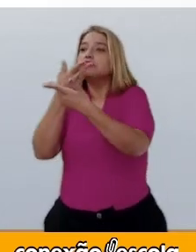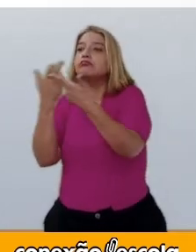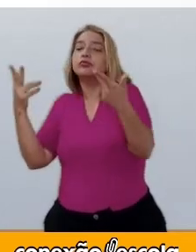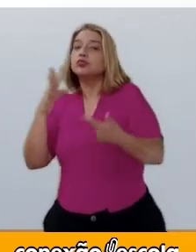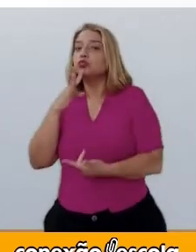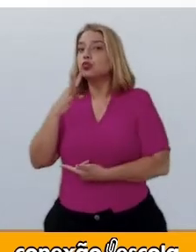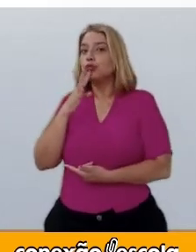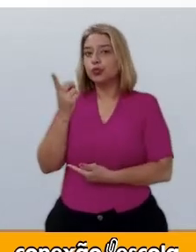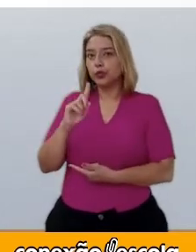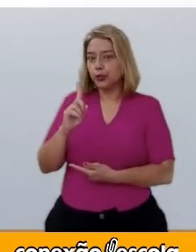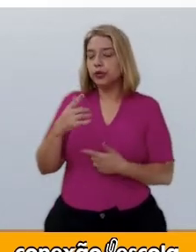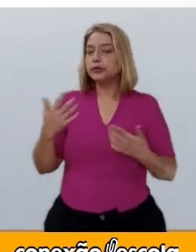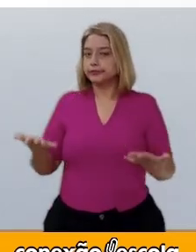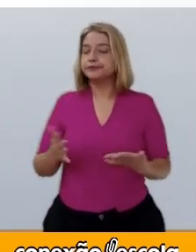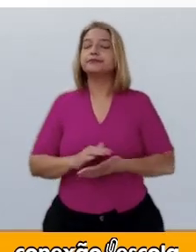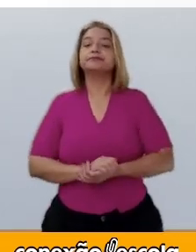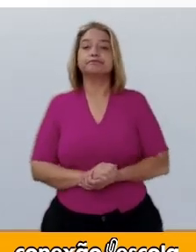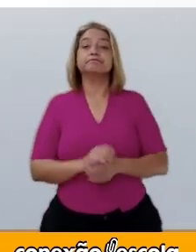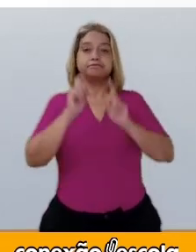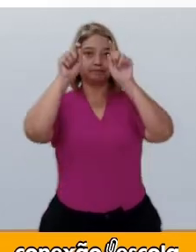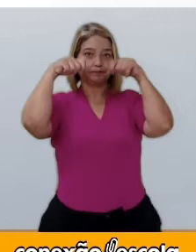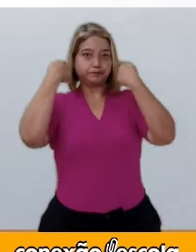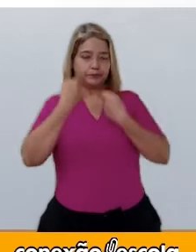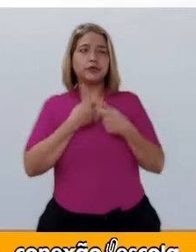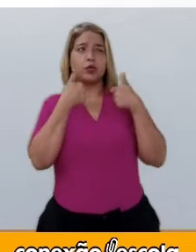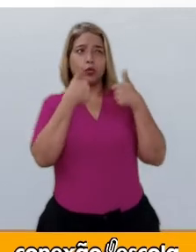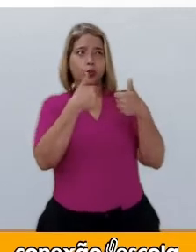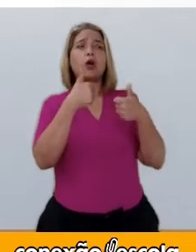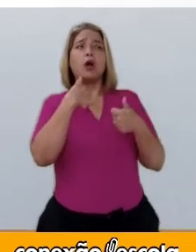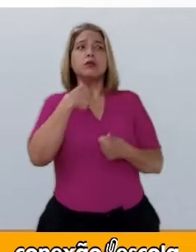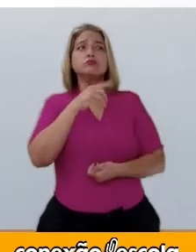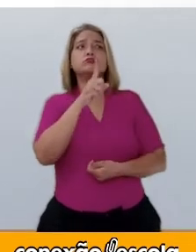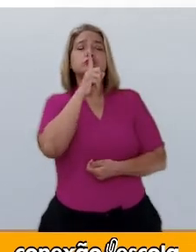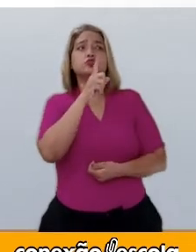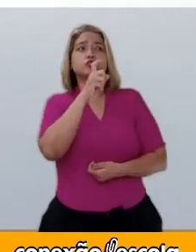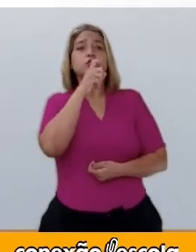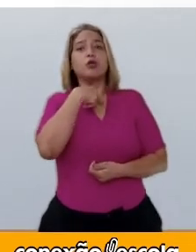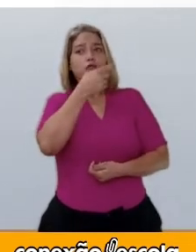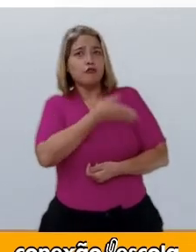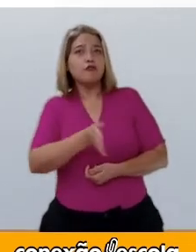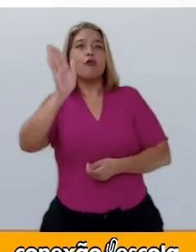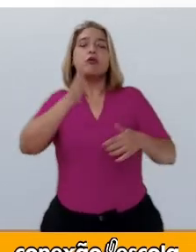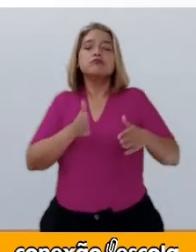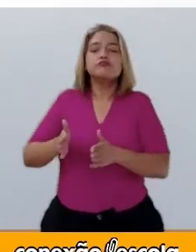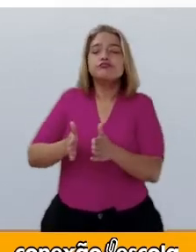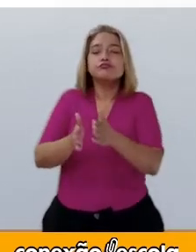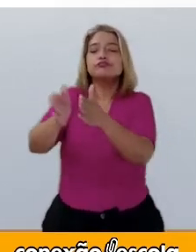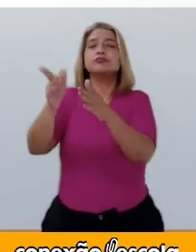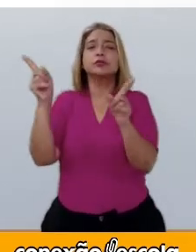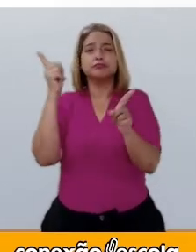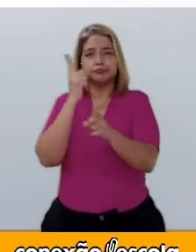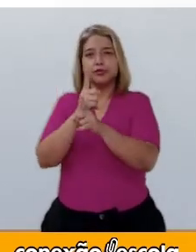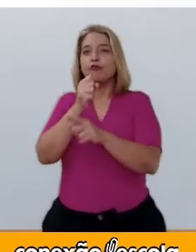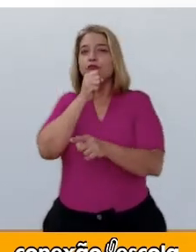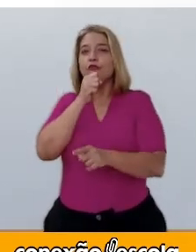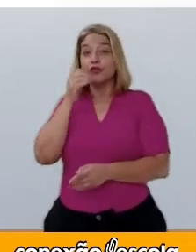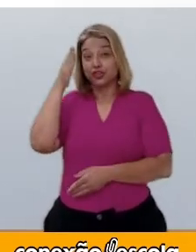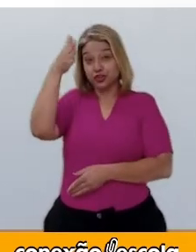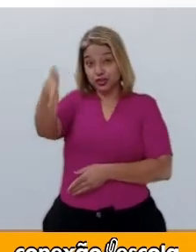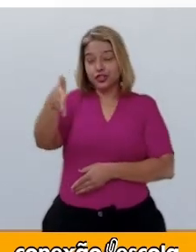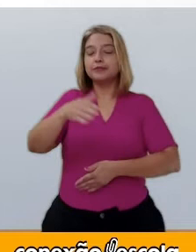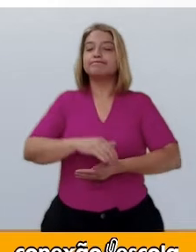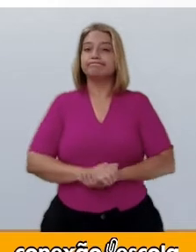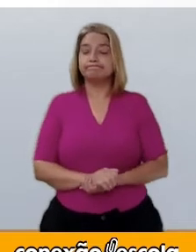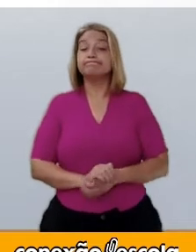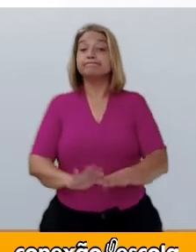Chapeuzinho, Chapeuzinho, prometeu ir pela estradinha que chegava até a casa da vovó. Porém,